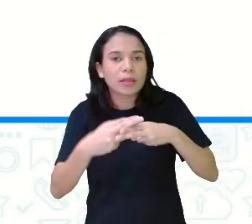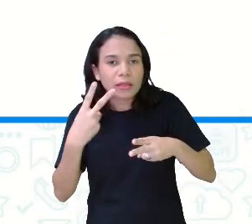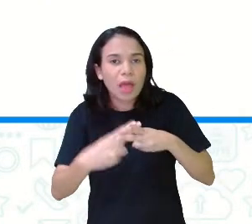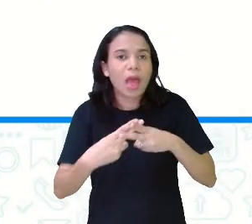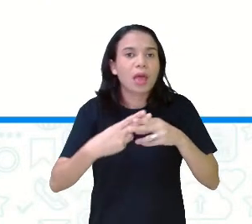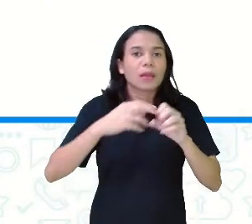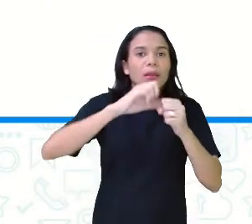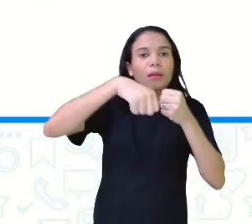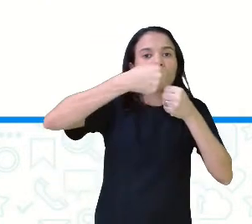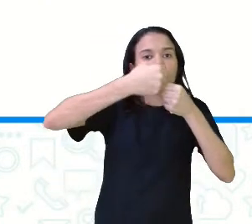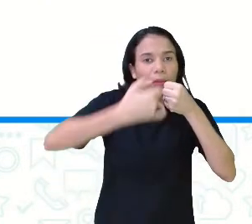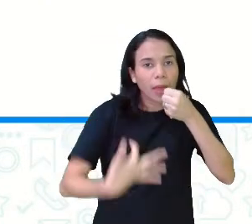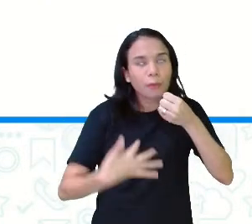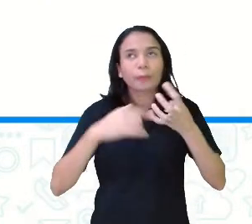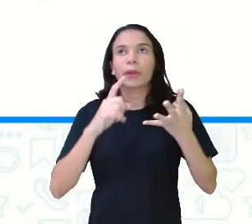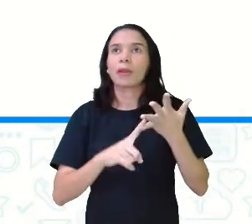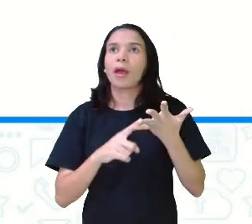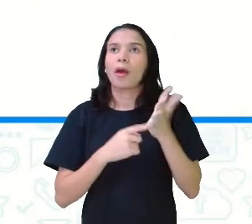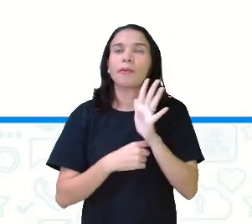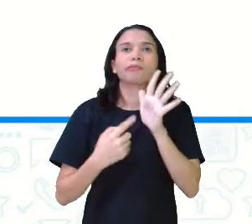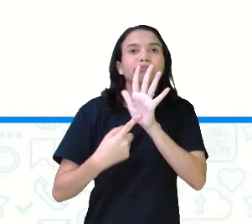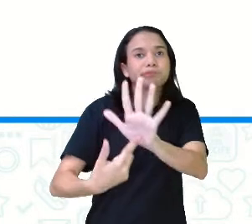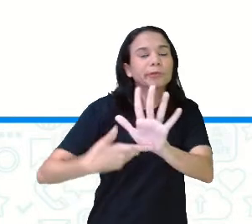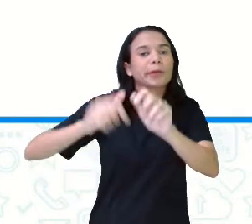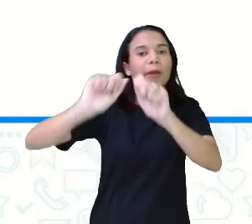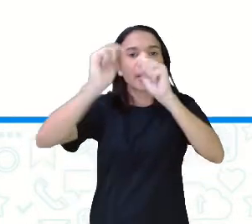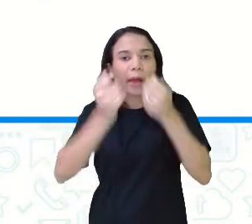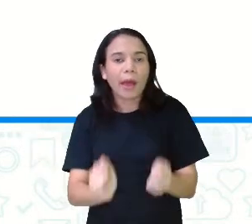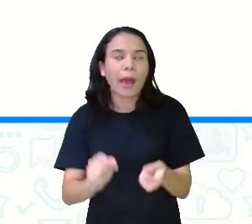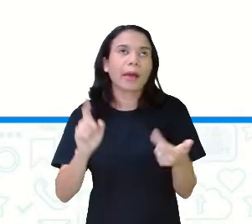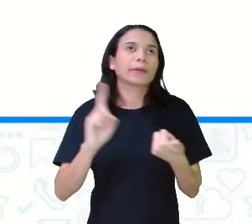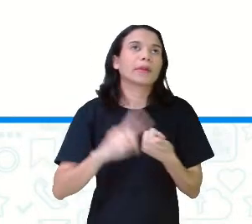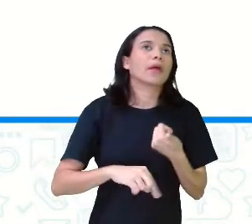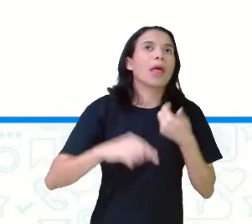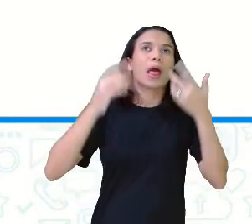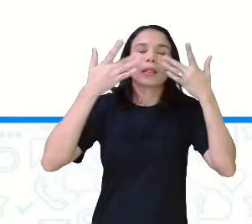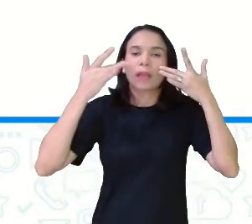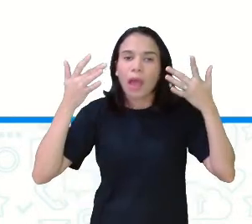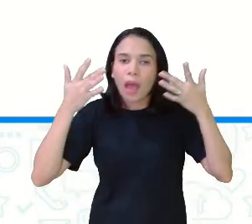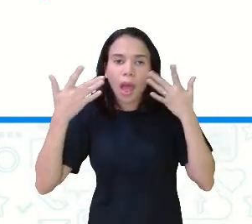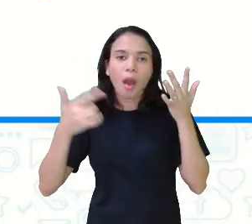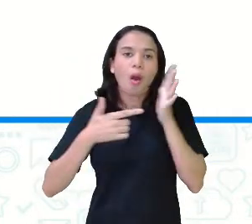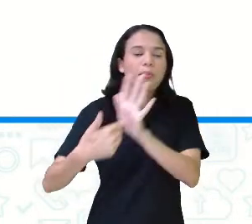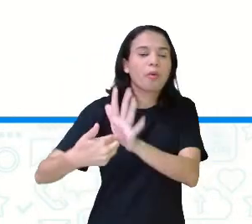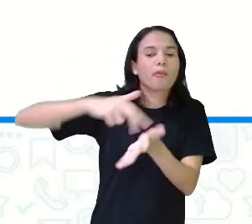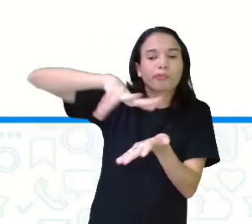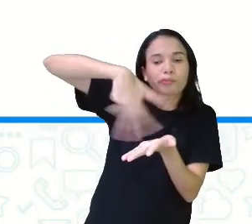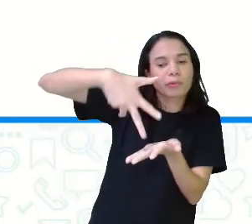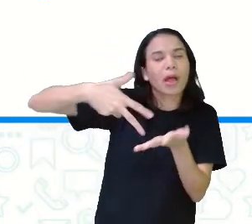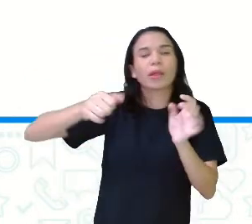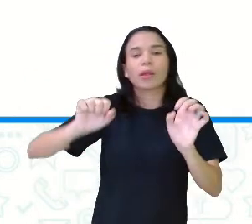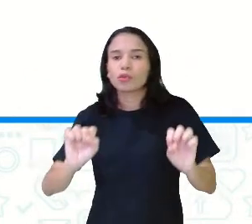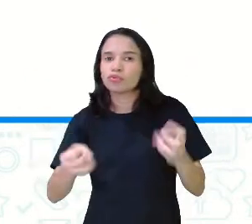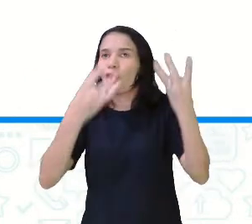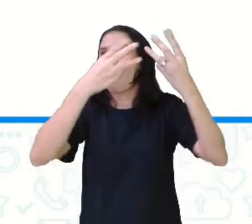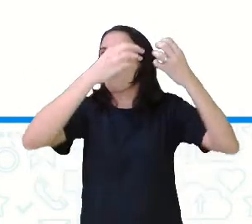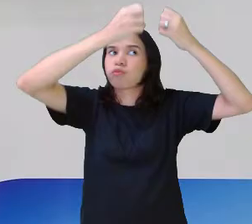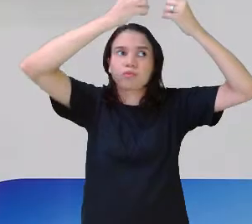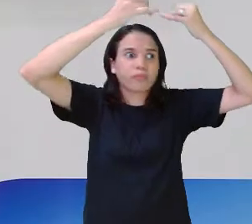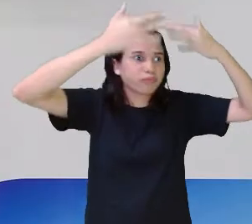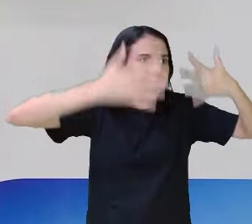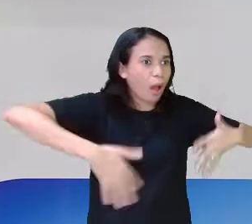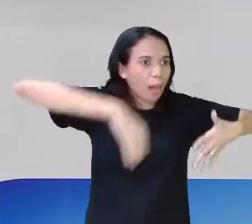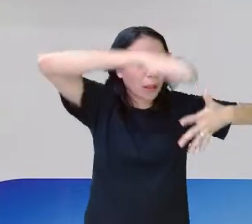documentário, exposição de artes, peça teatral, apresentação de danças, shows, dentre outros.